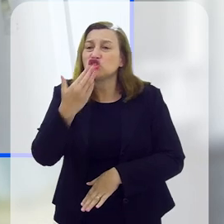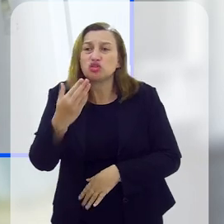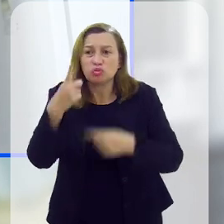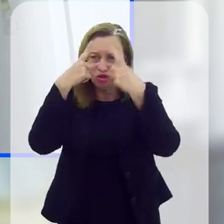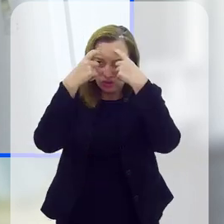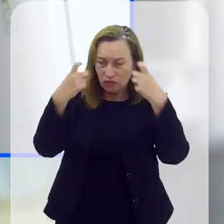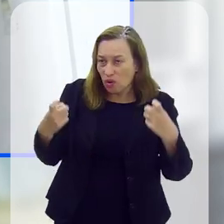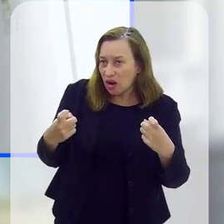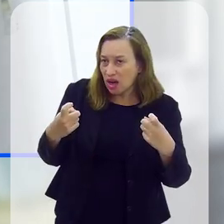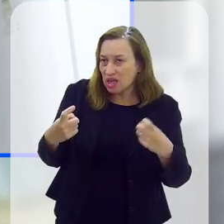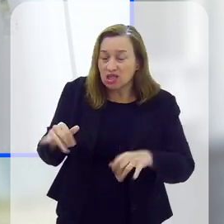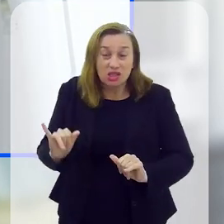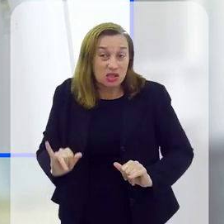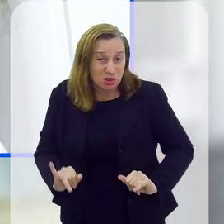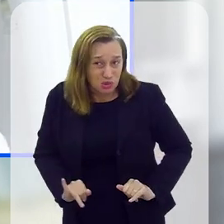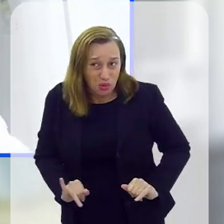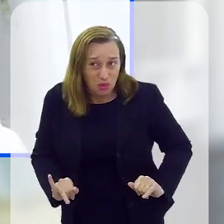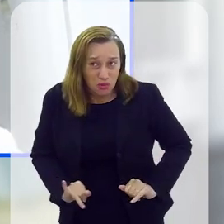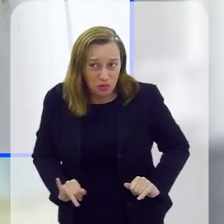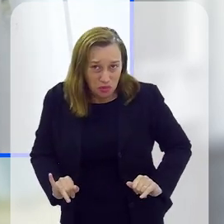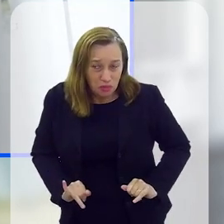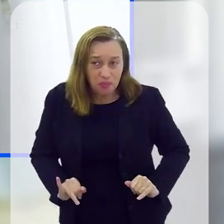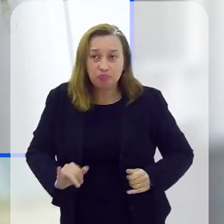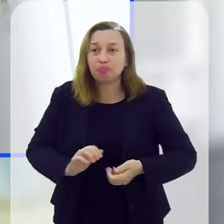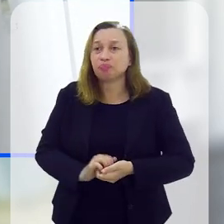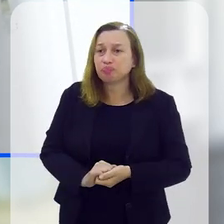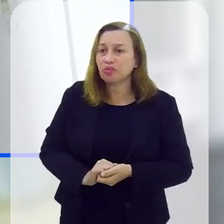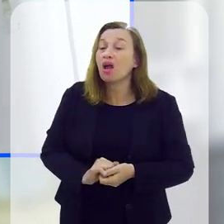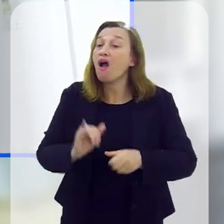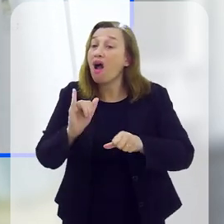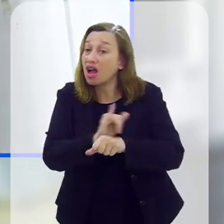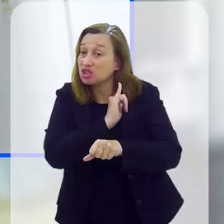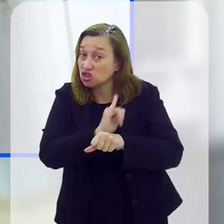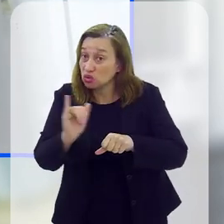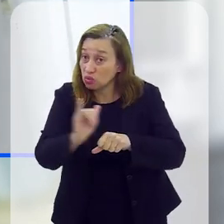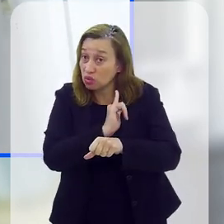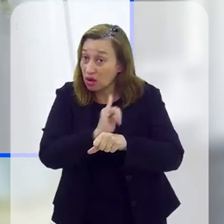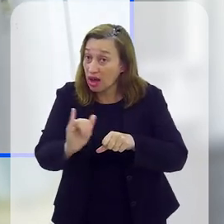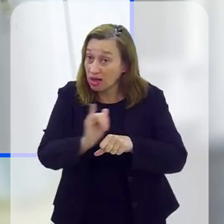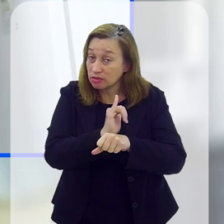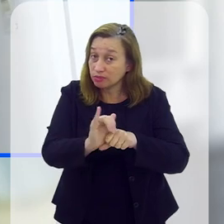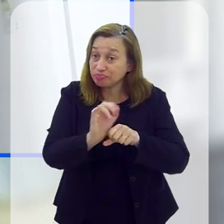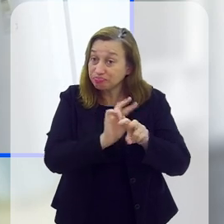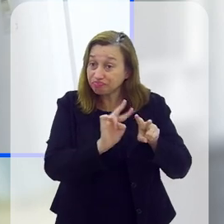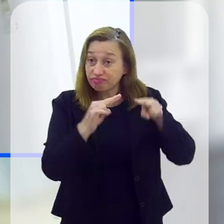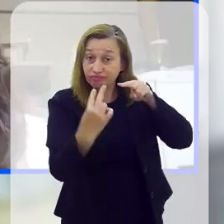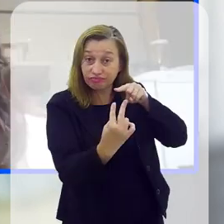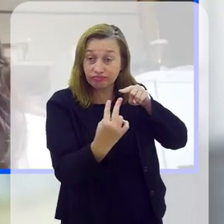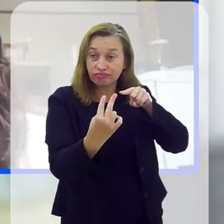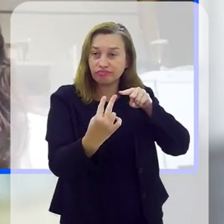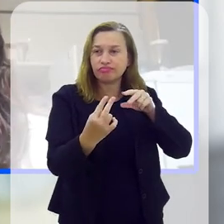algo multissetorial articulado em rede.